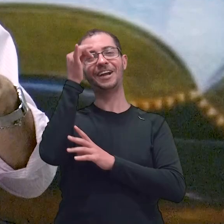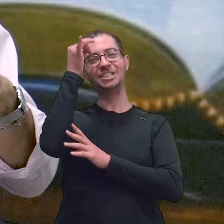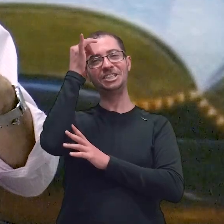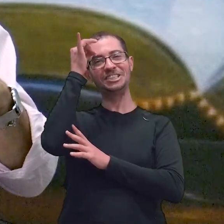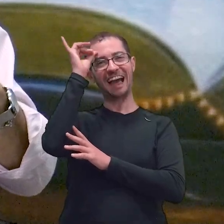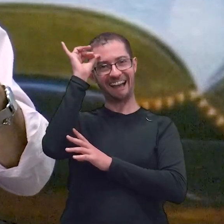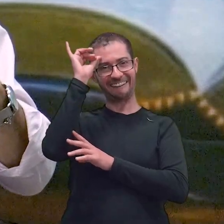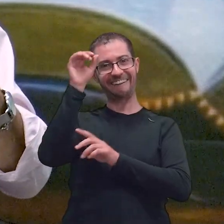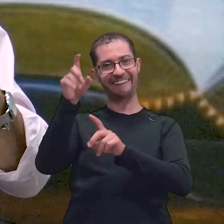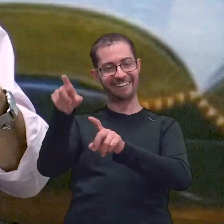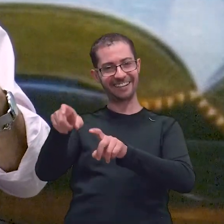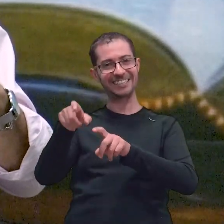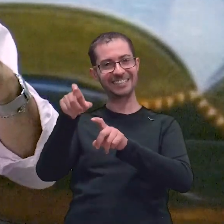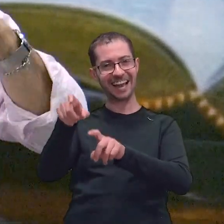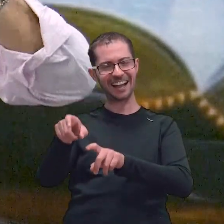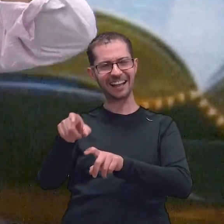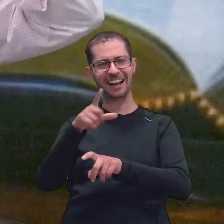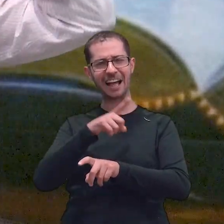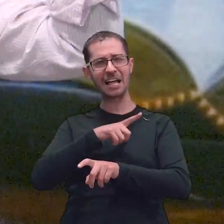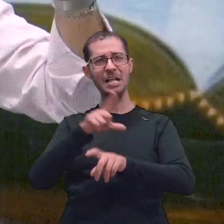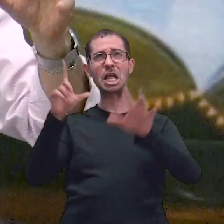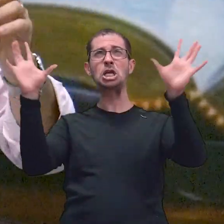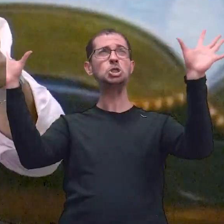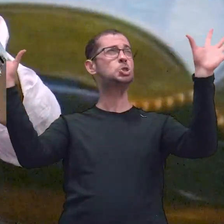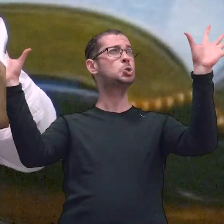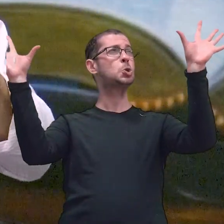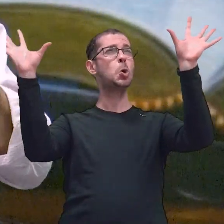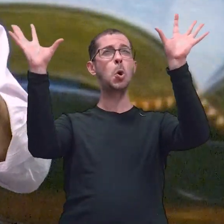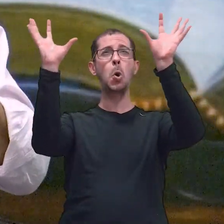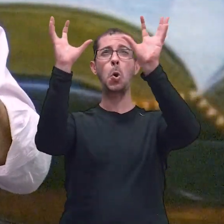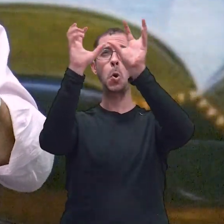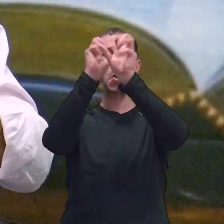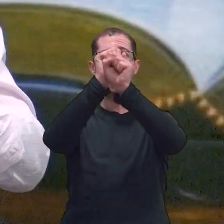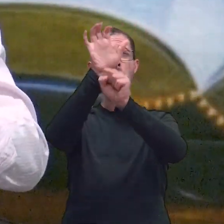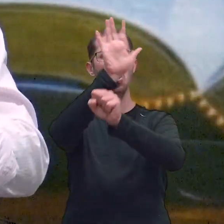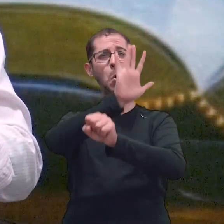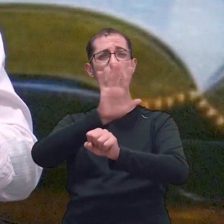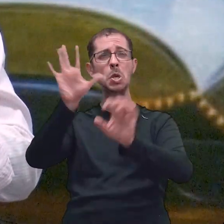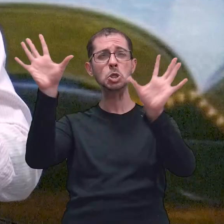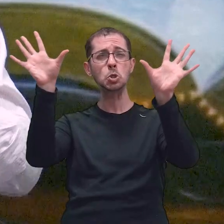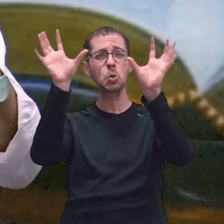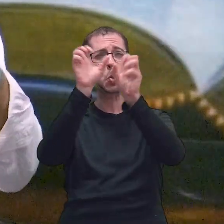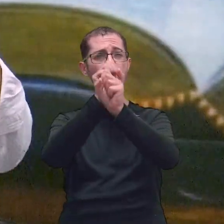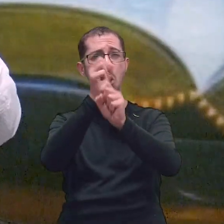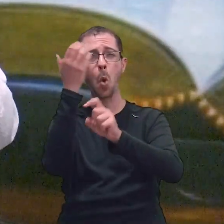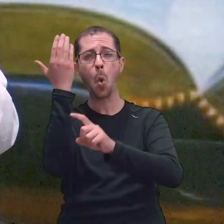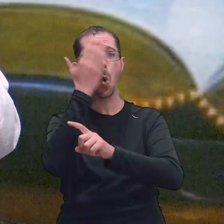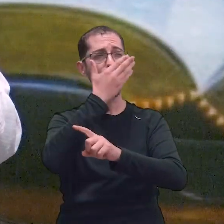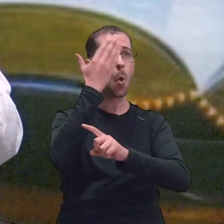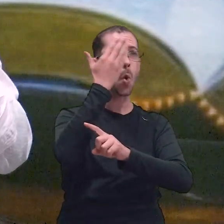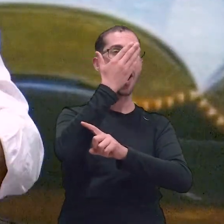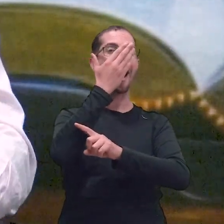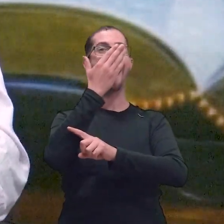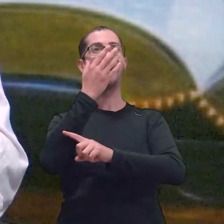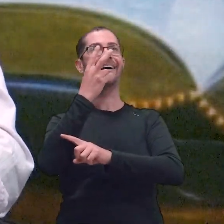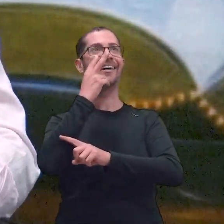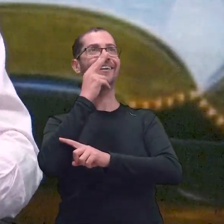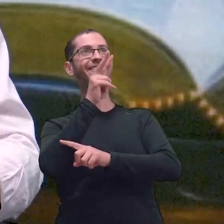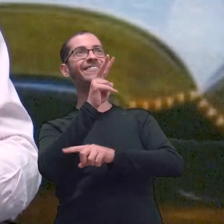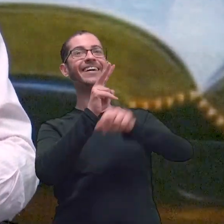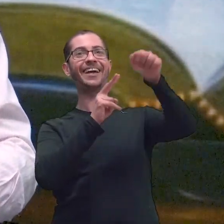daquela mata, ali tem luz. Pode estar toda a escuridão, mas a luz, ela aparece. E é assim que nós devemos andar.